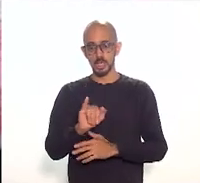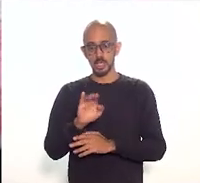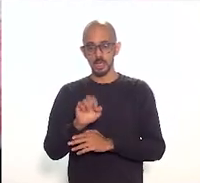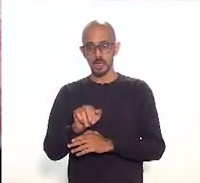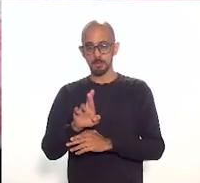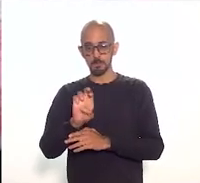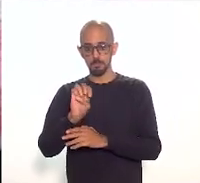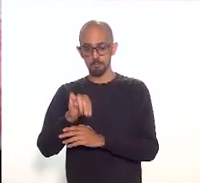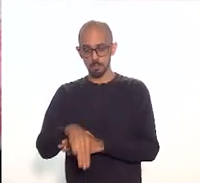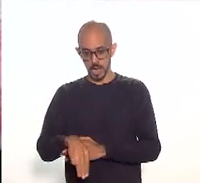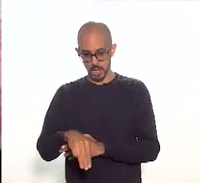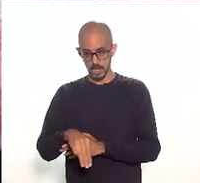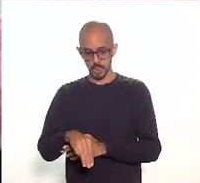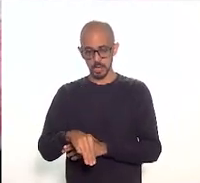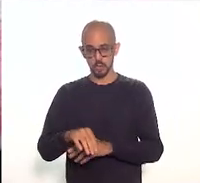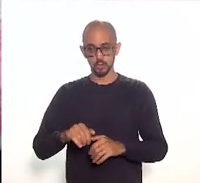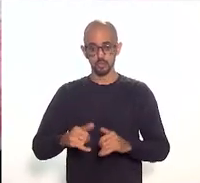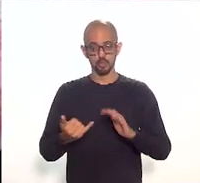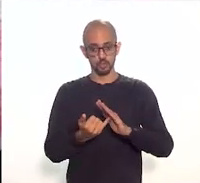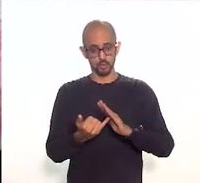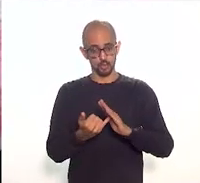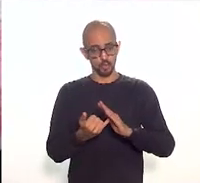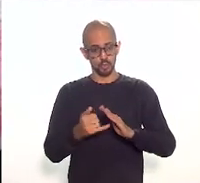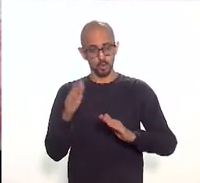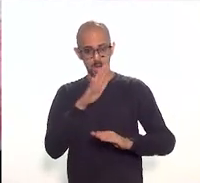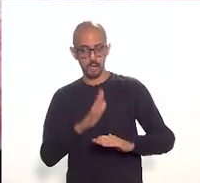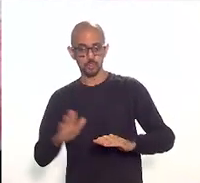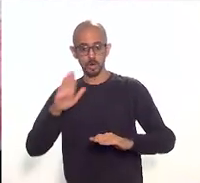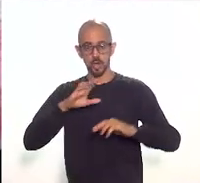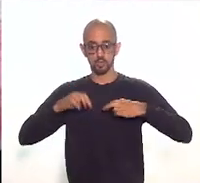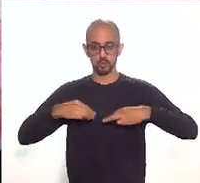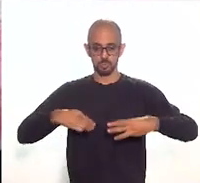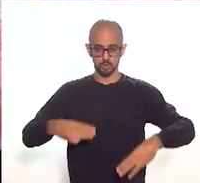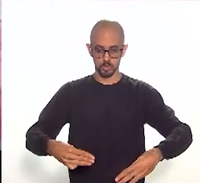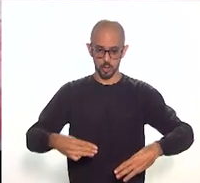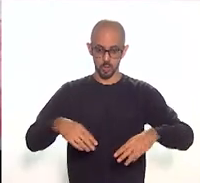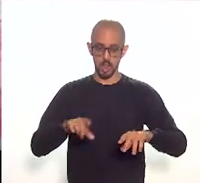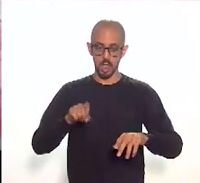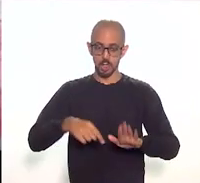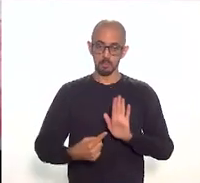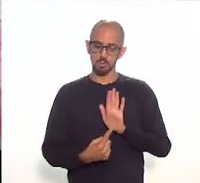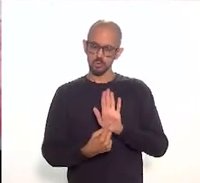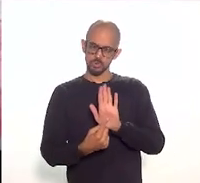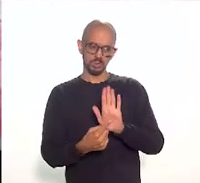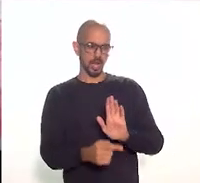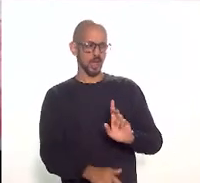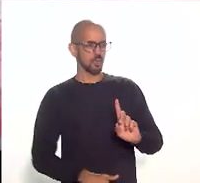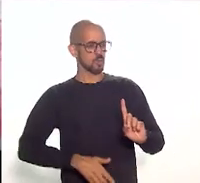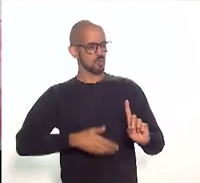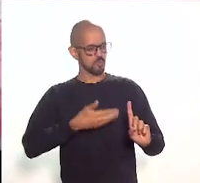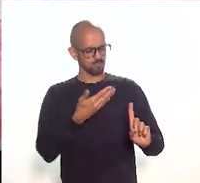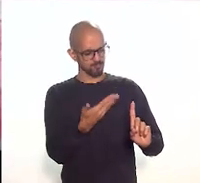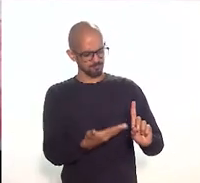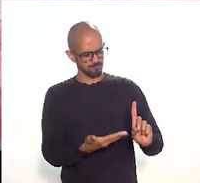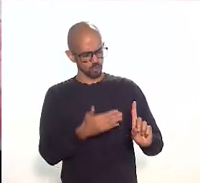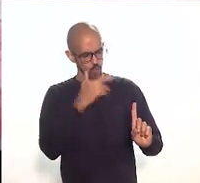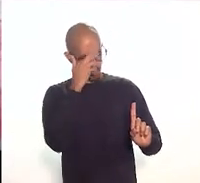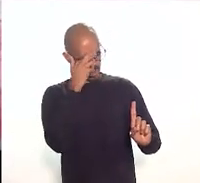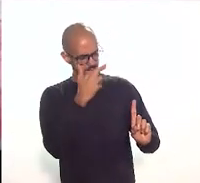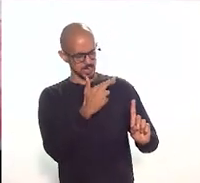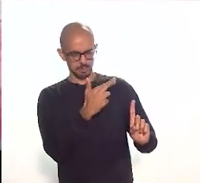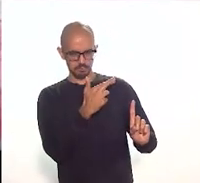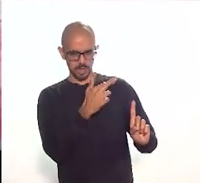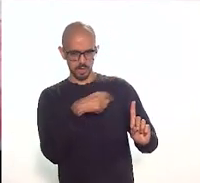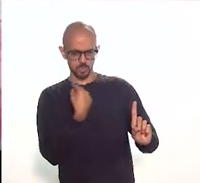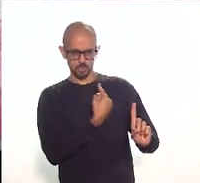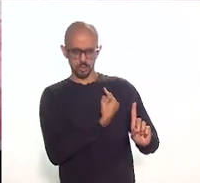formalidade, este convite constitui um sinal de consideração e respeito à produção de conhecimento ao trabalho científico,